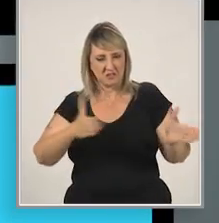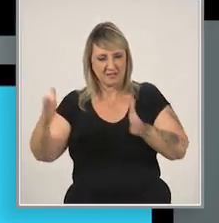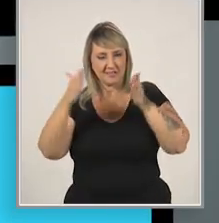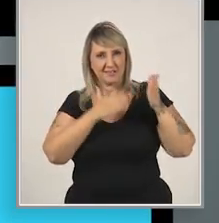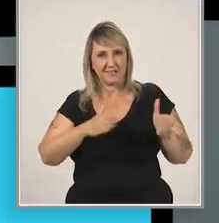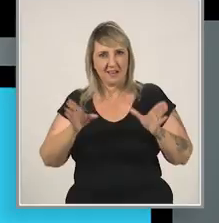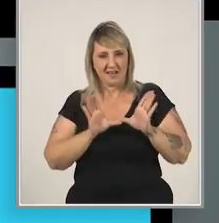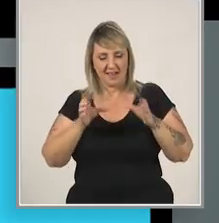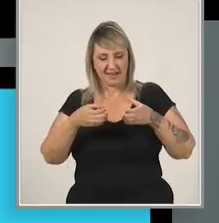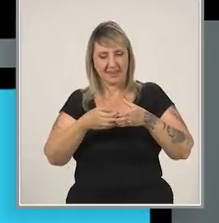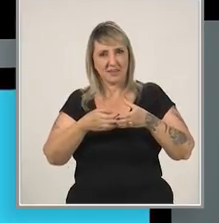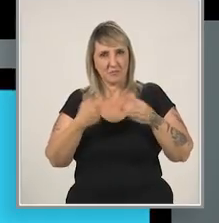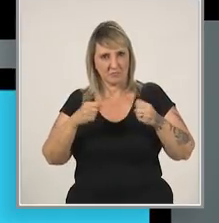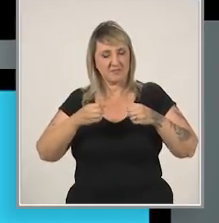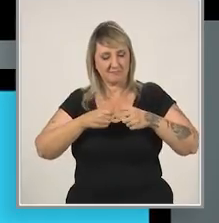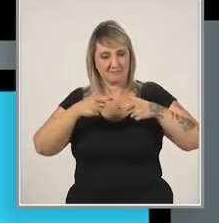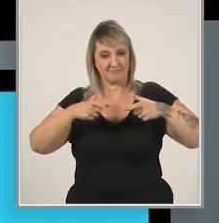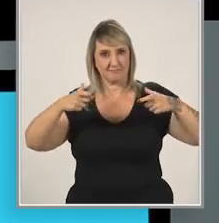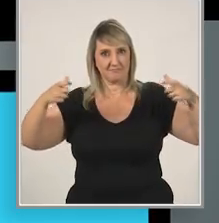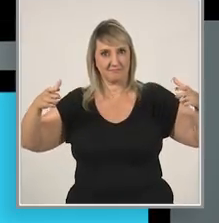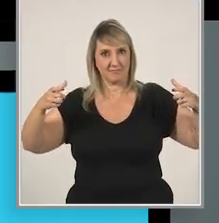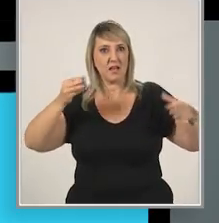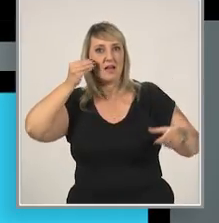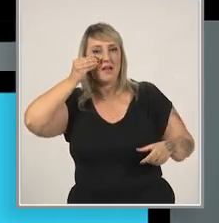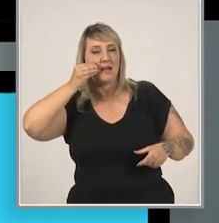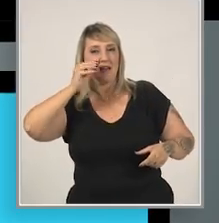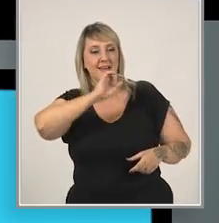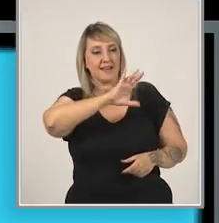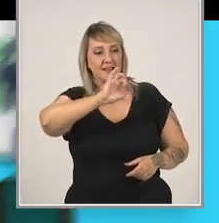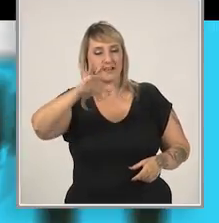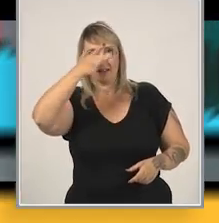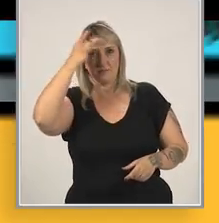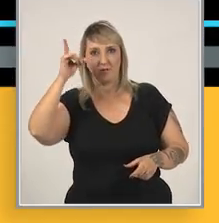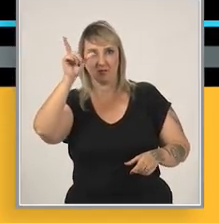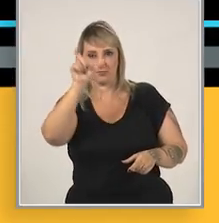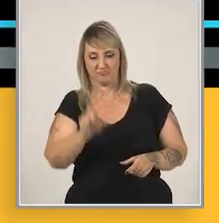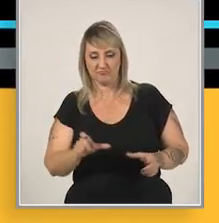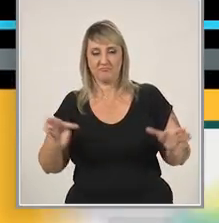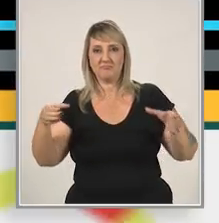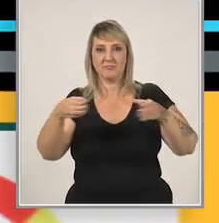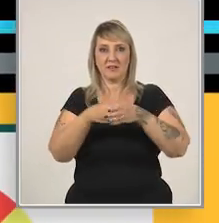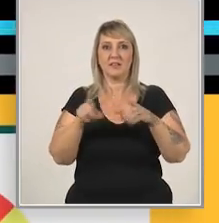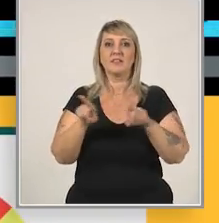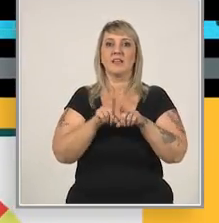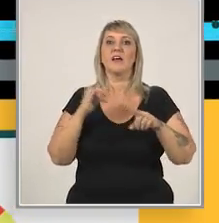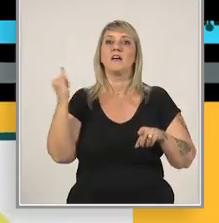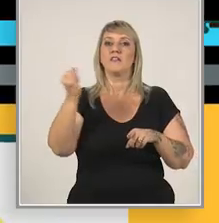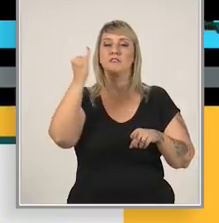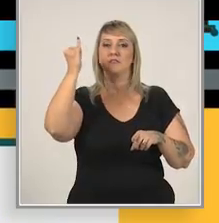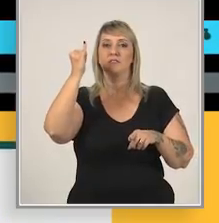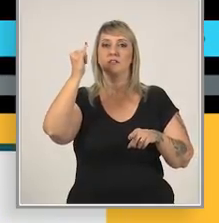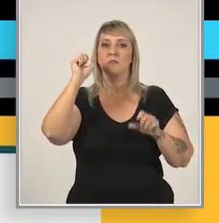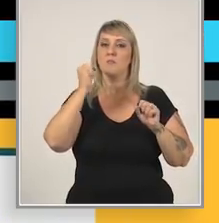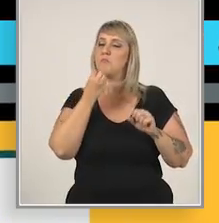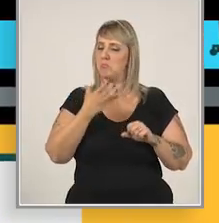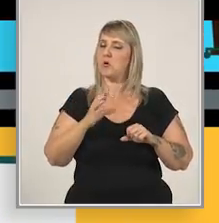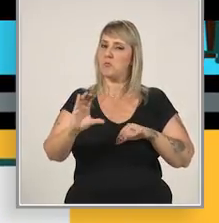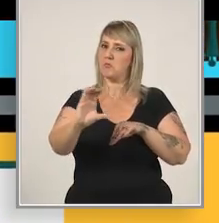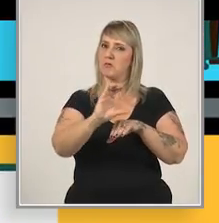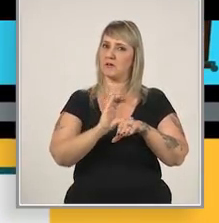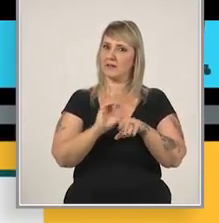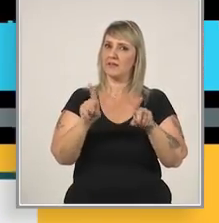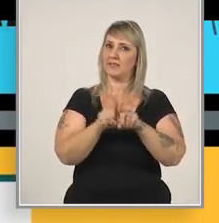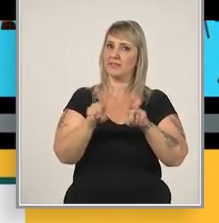produção? A equipe precisa crescer? Expertise de cada membro da equipe e os valores que poderiam ser um bom